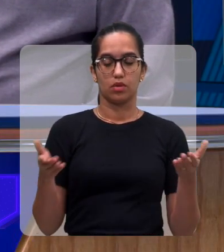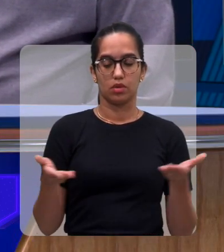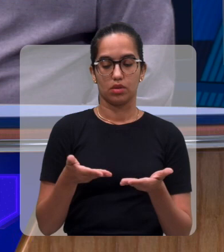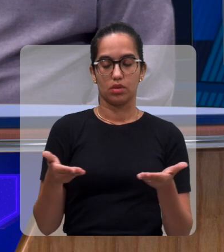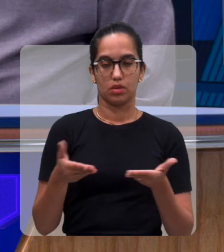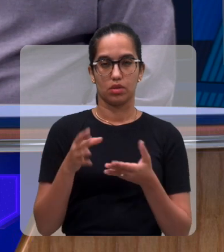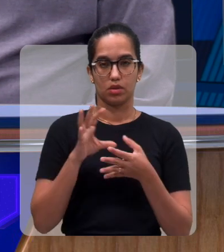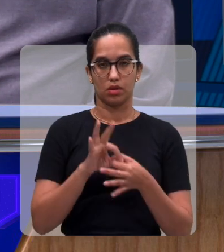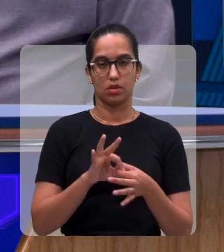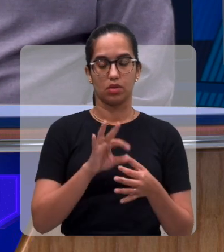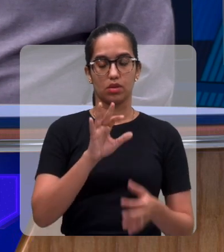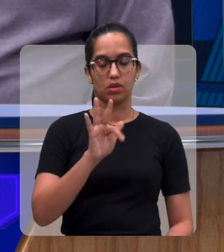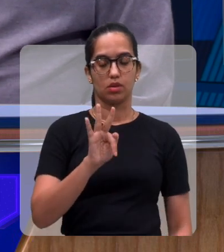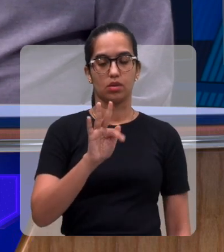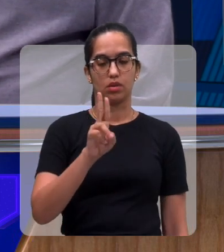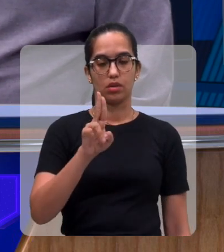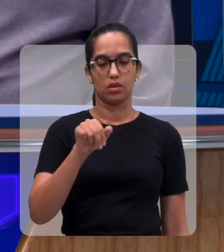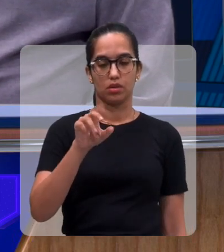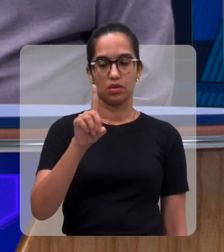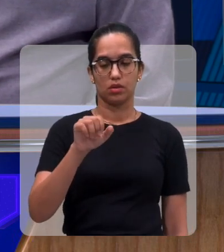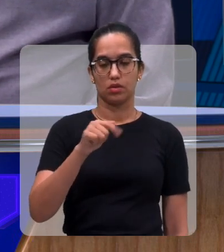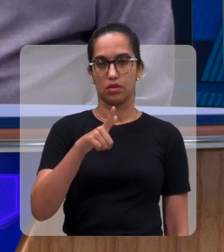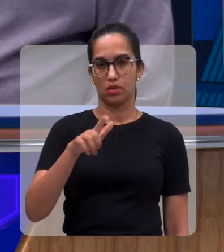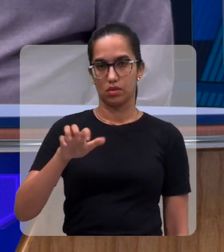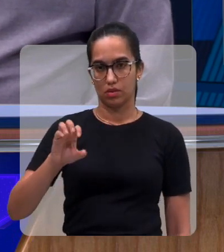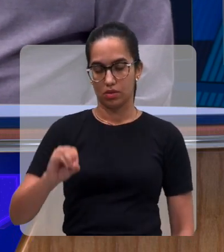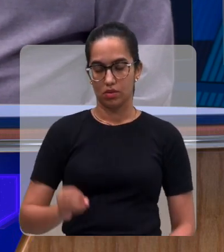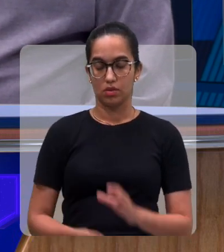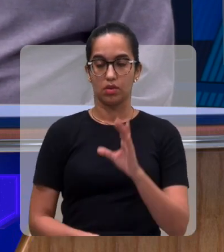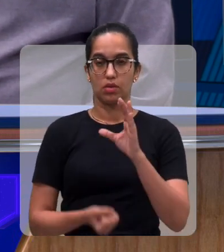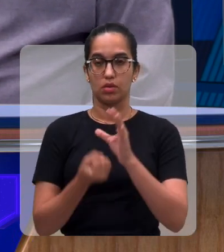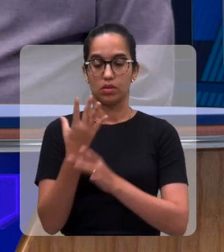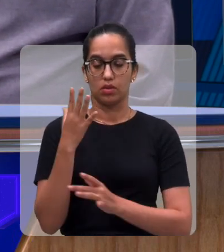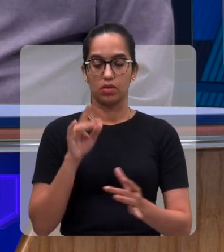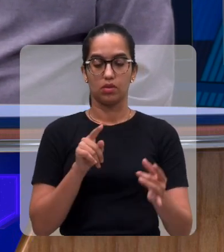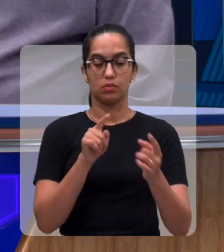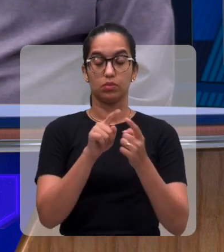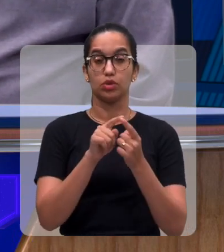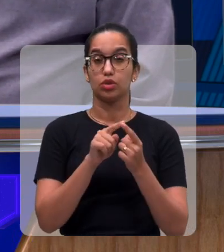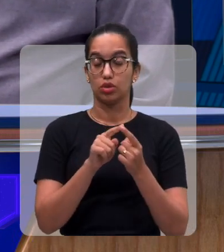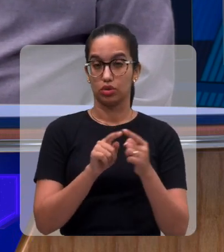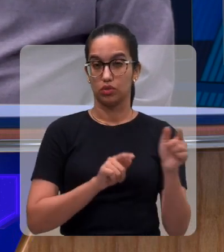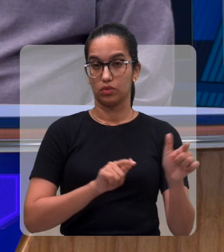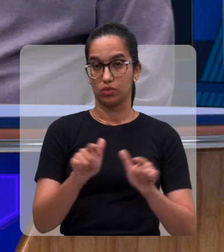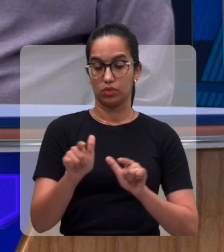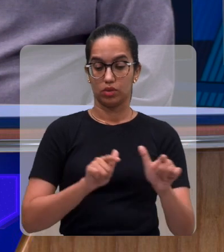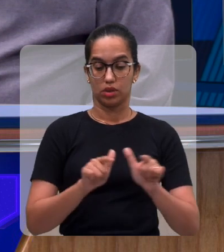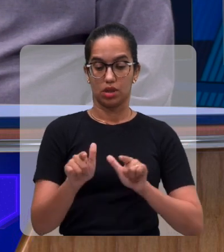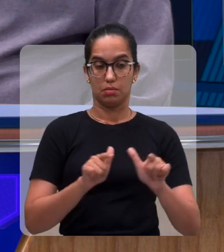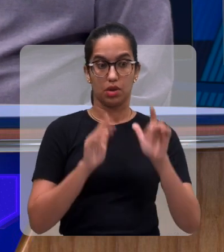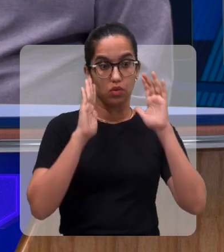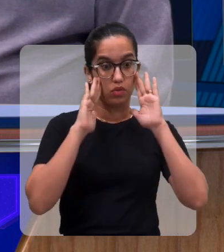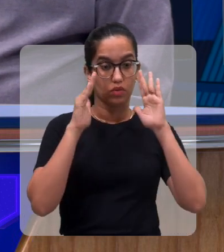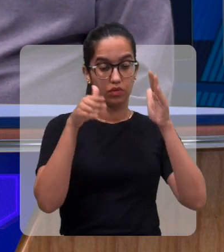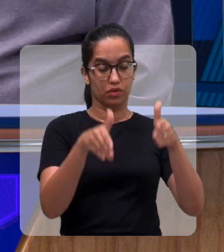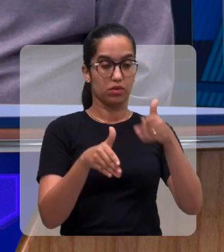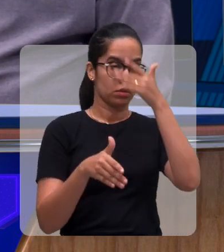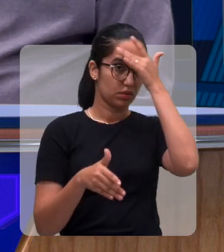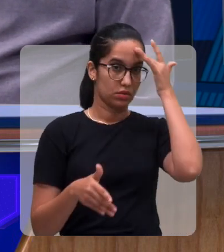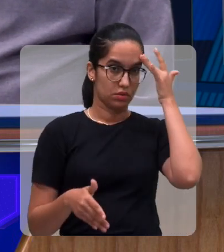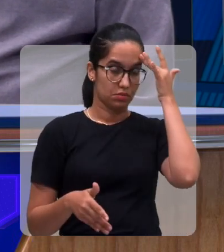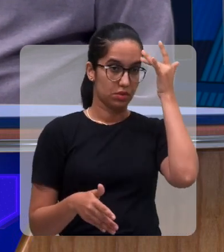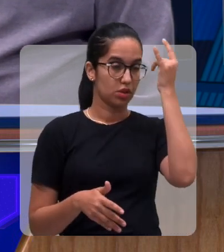história da fundação, ela foi criada com o objetivo de trabalhar as pessoas com